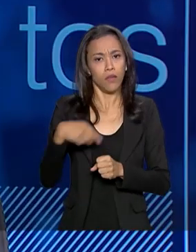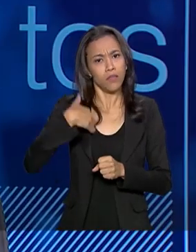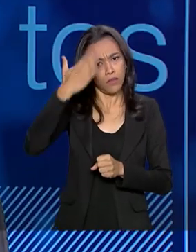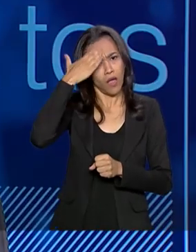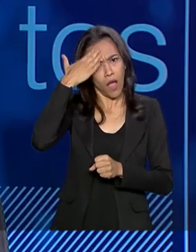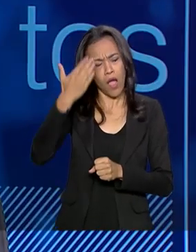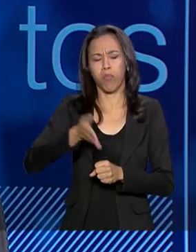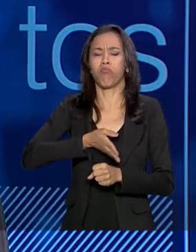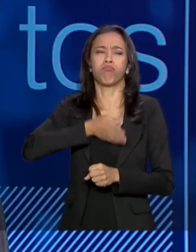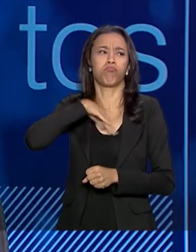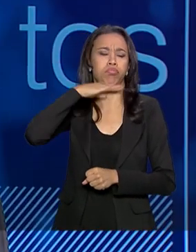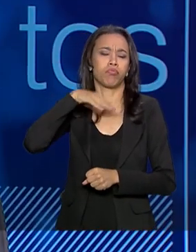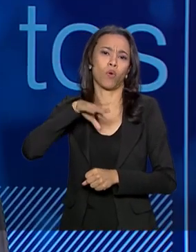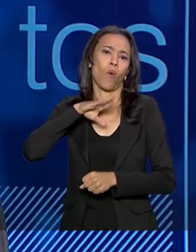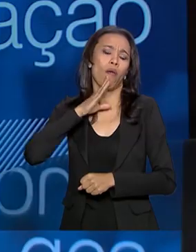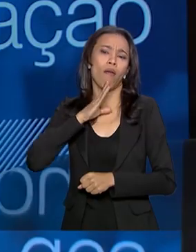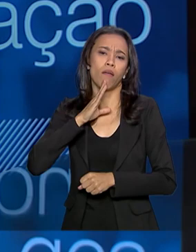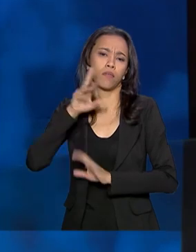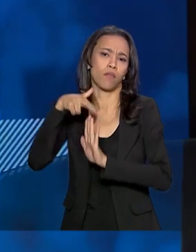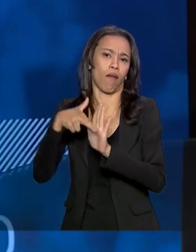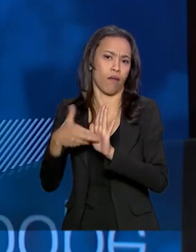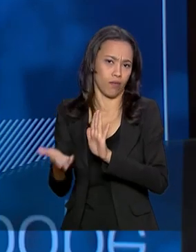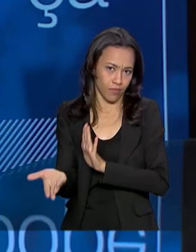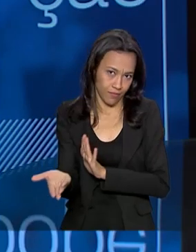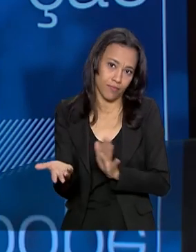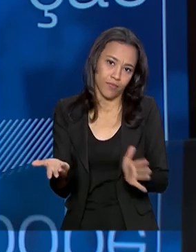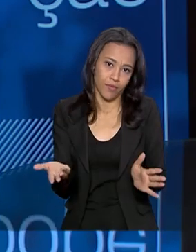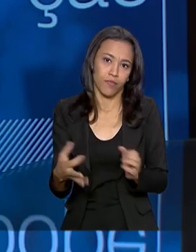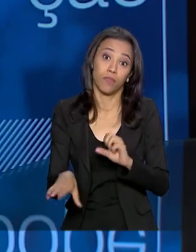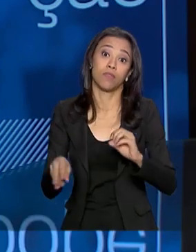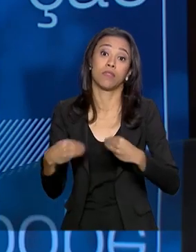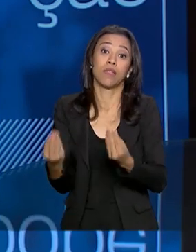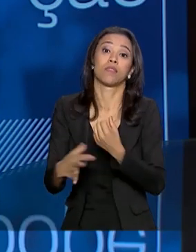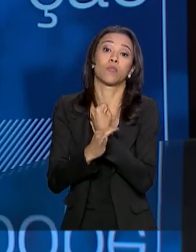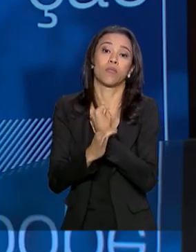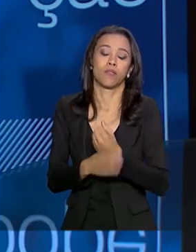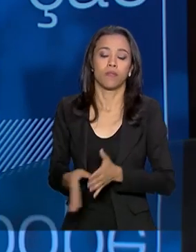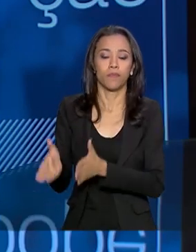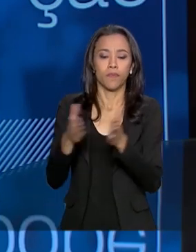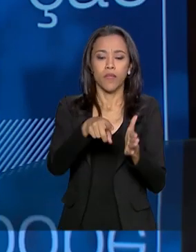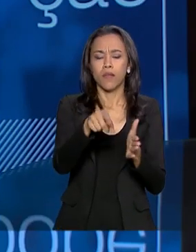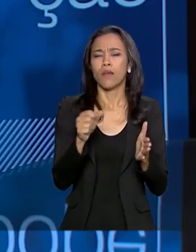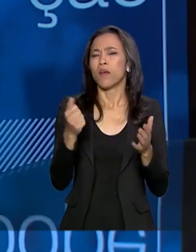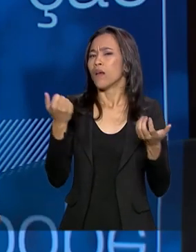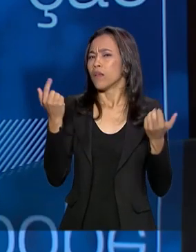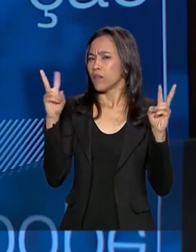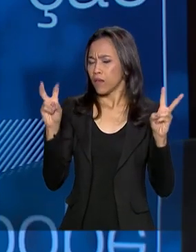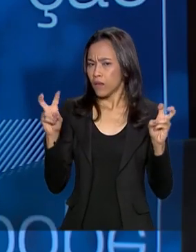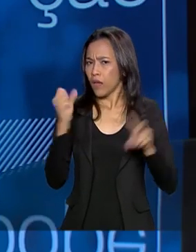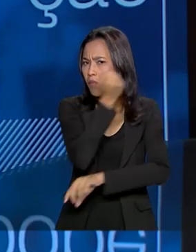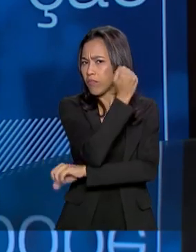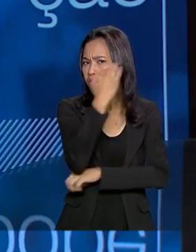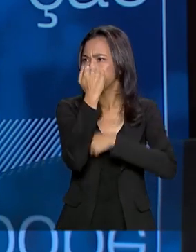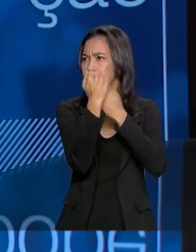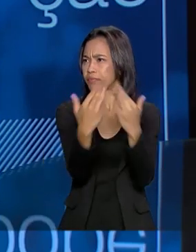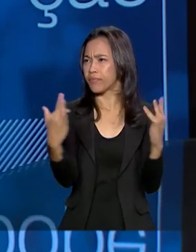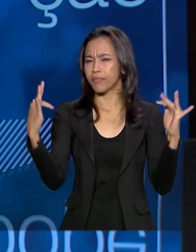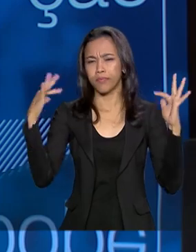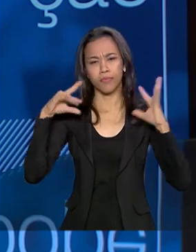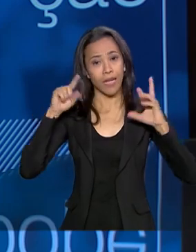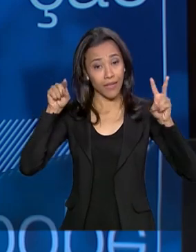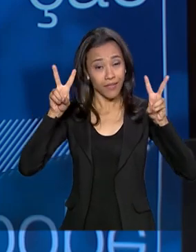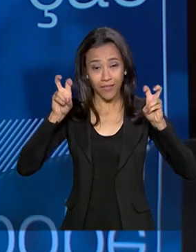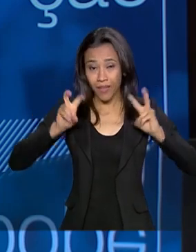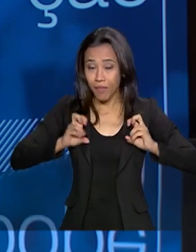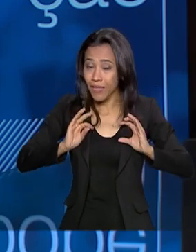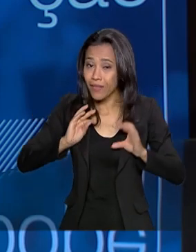são as regras do jogo. E você falou há pouco sobre a questão ambiental. Essa é uma questão central, está em todos os projetos,